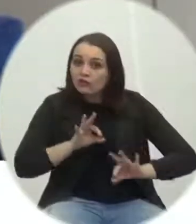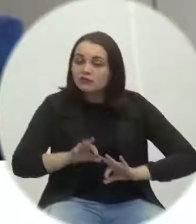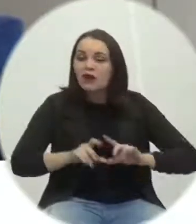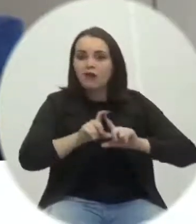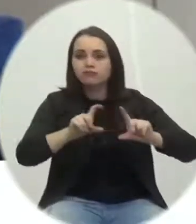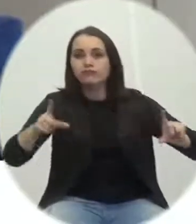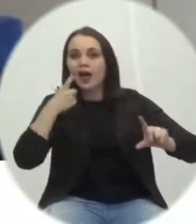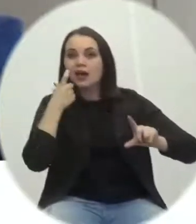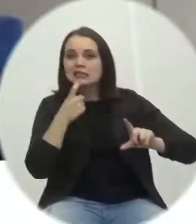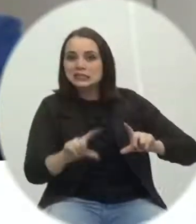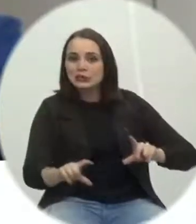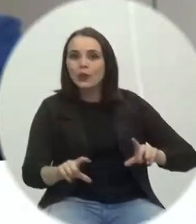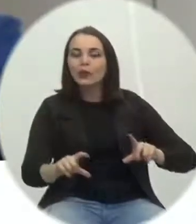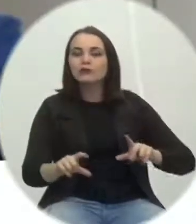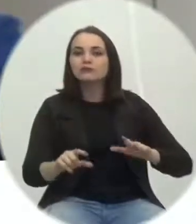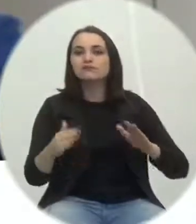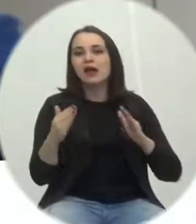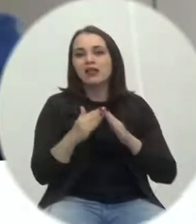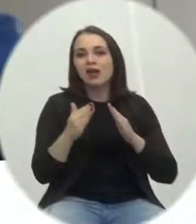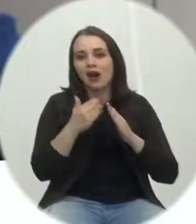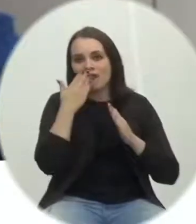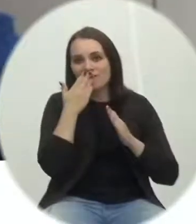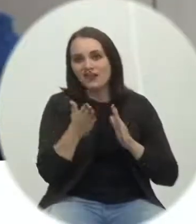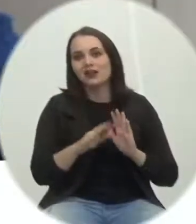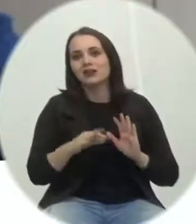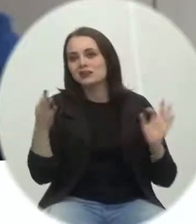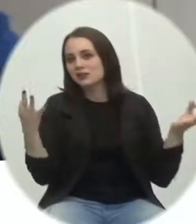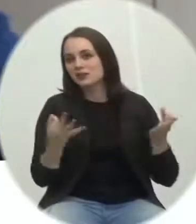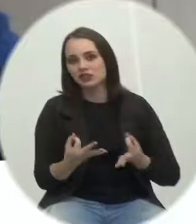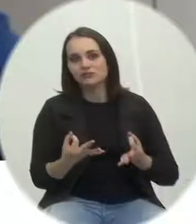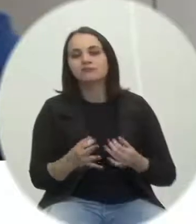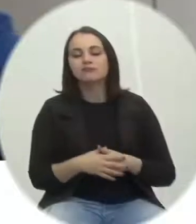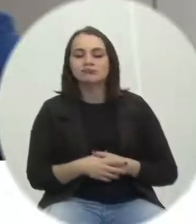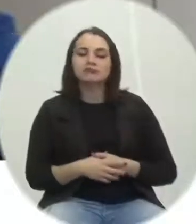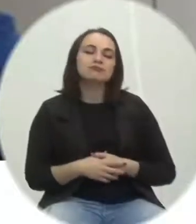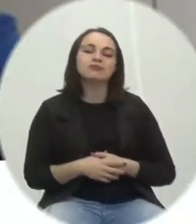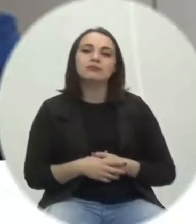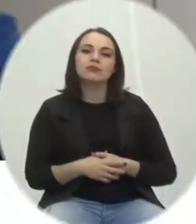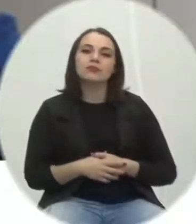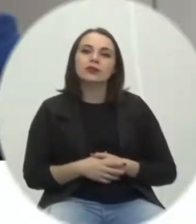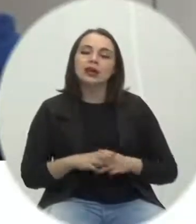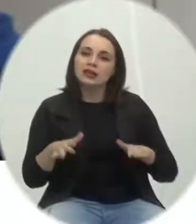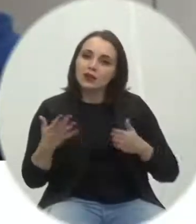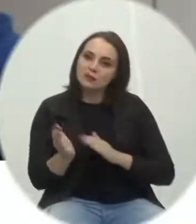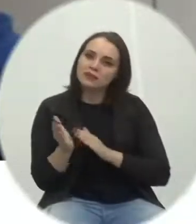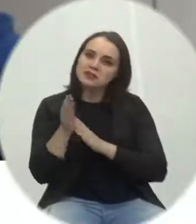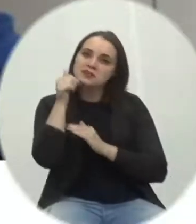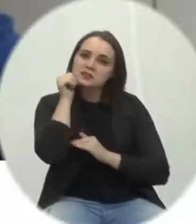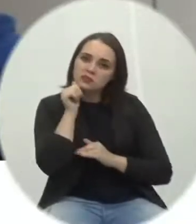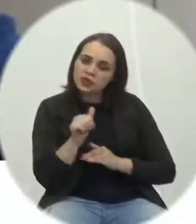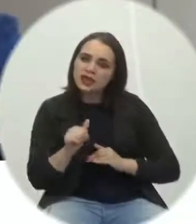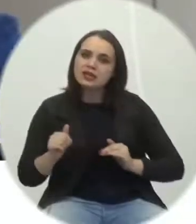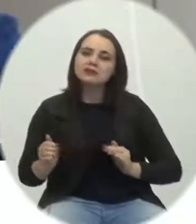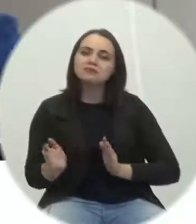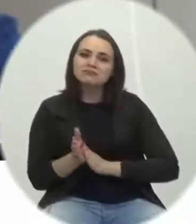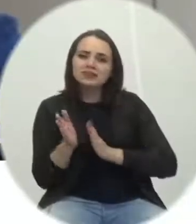no meio dessas casas. Então, mais uma vez, parabéns às mulheres, parabéns pela